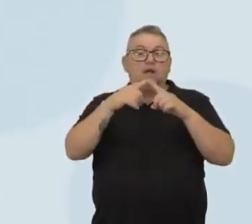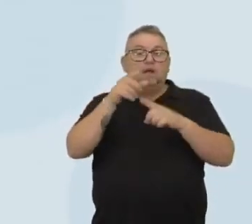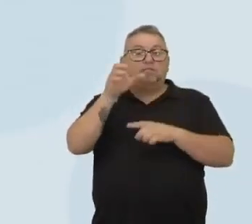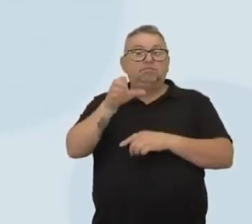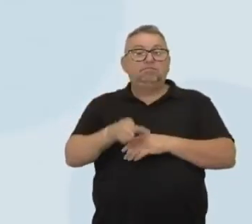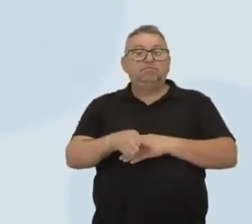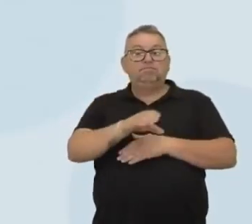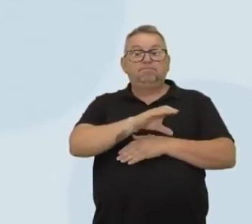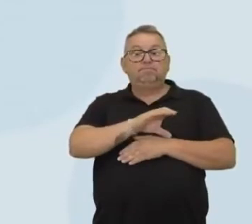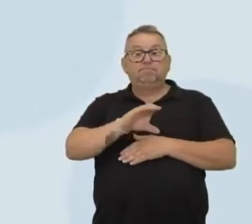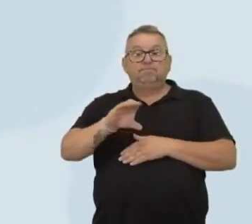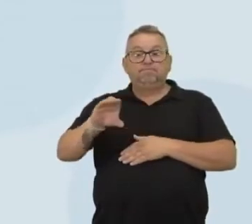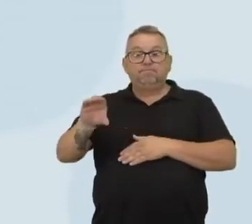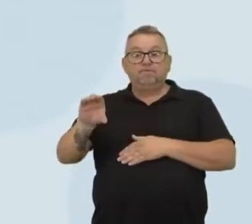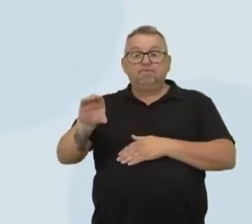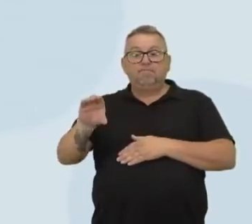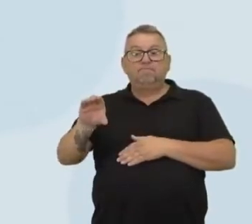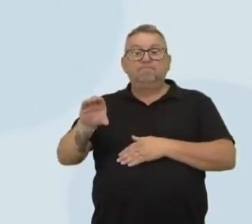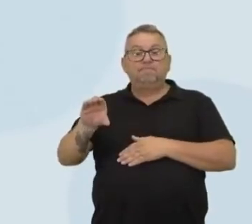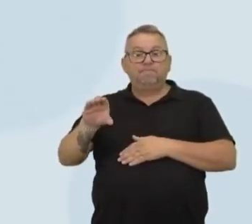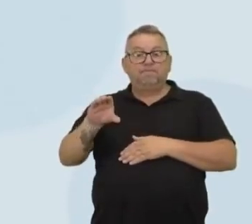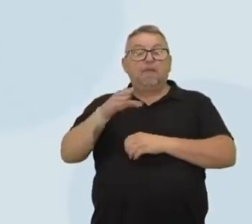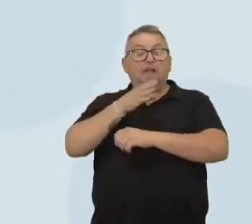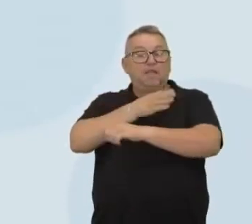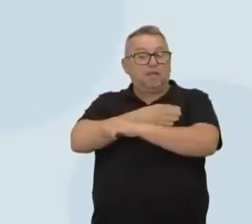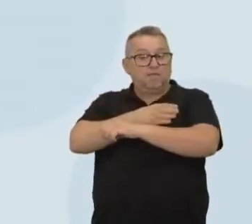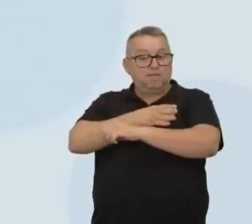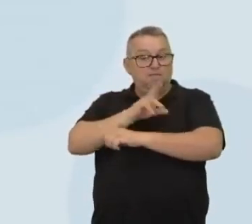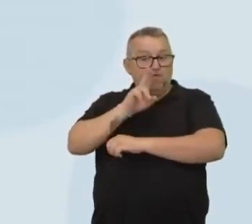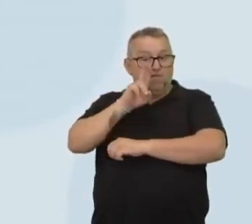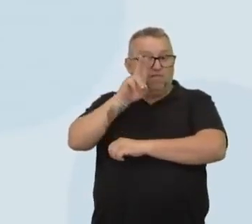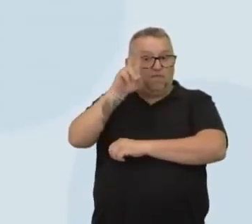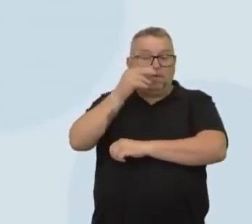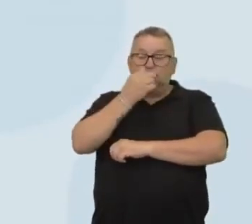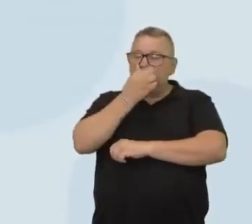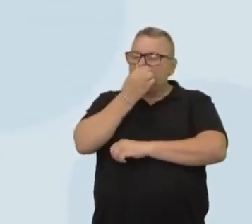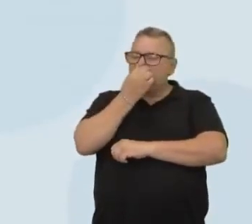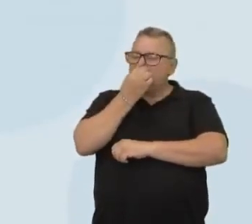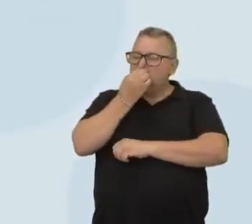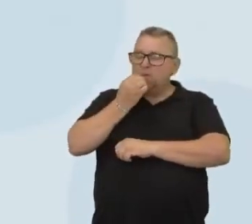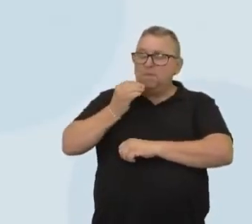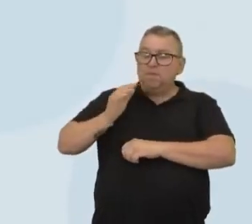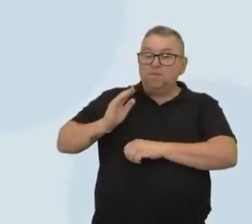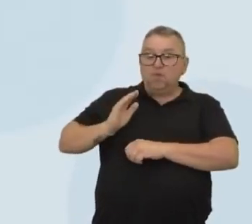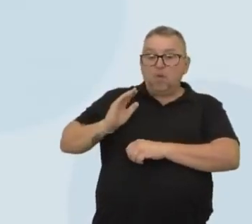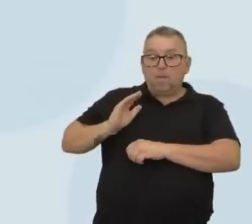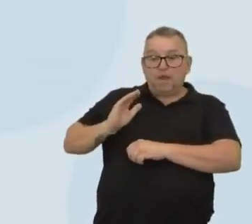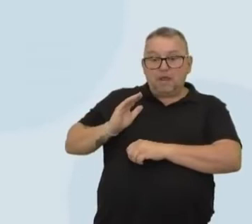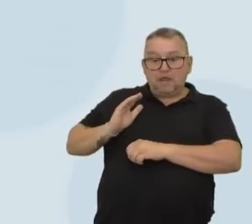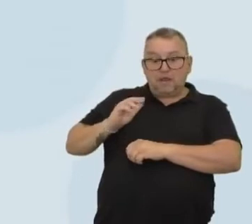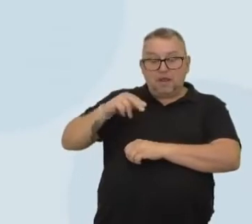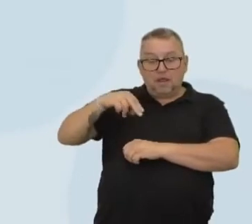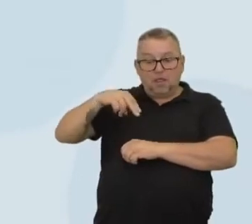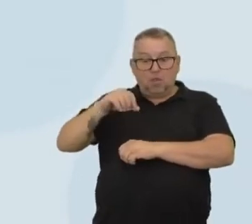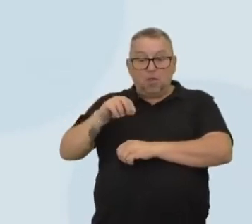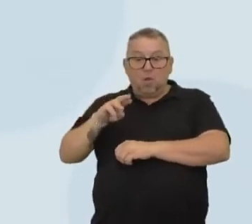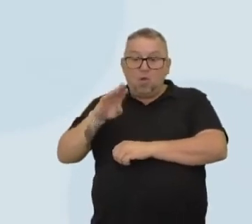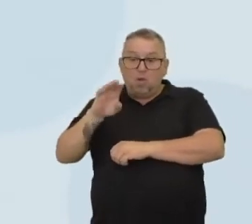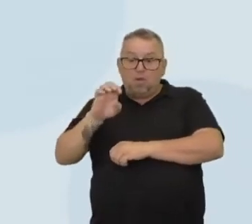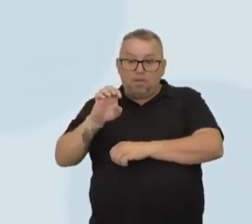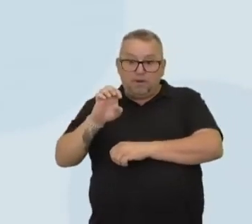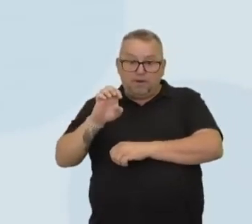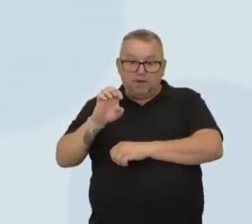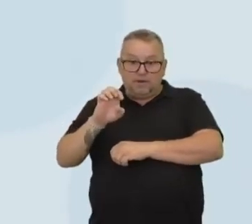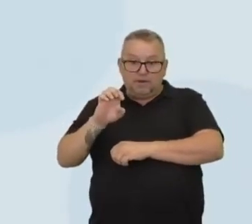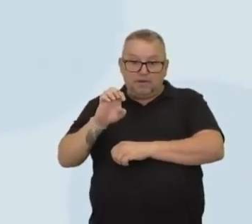torna uma instituição muito poderosa na Idade Média. A nobreza. Quem são os nobres? São esses dois que eu mostrei